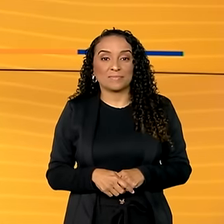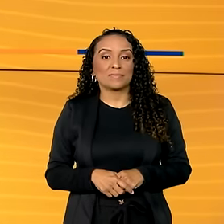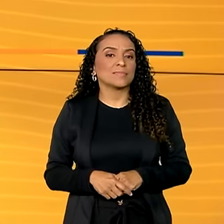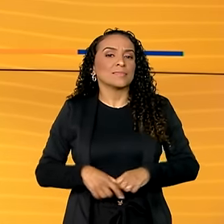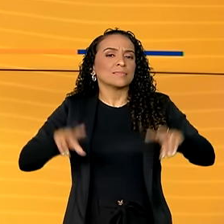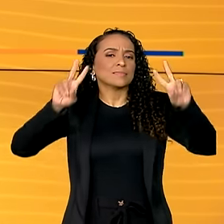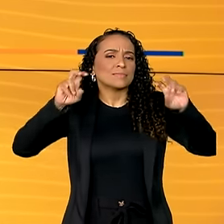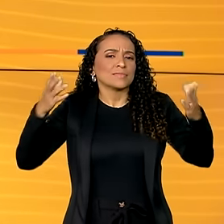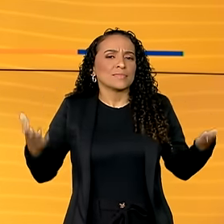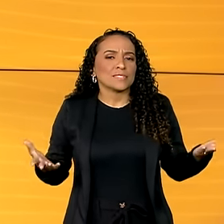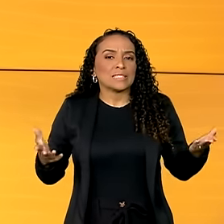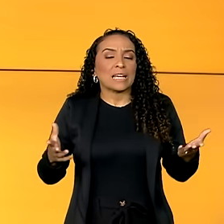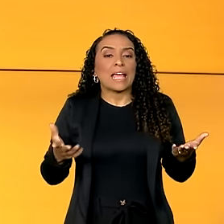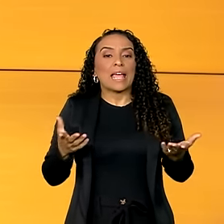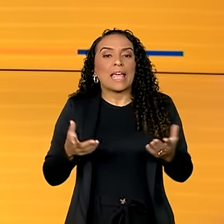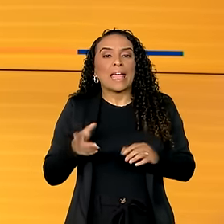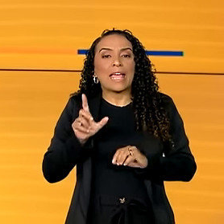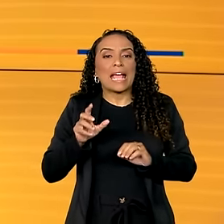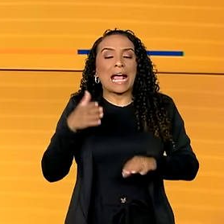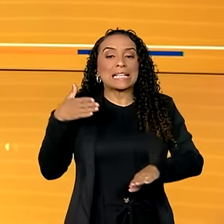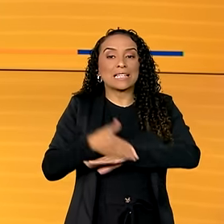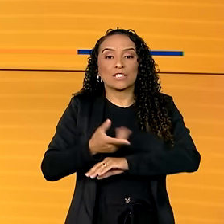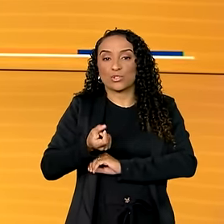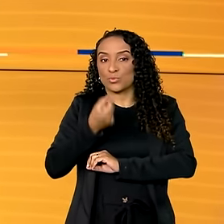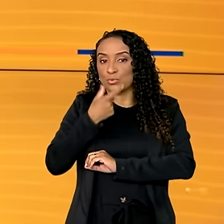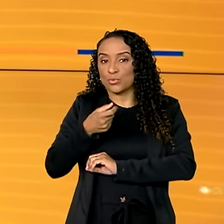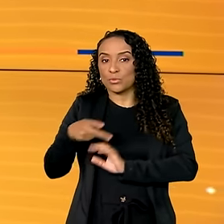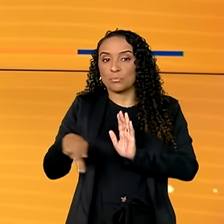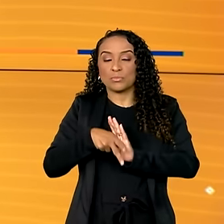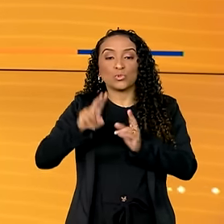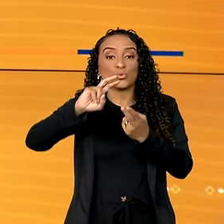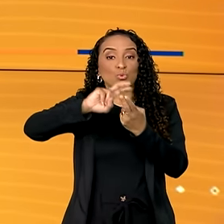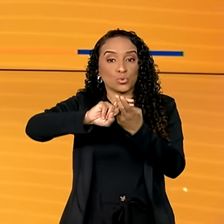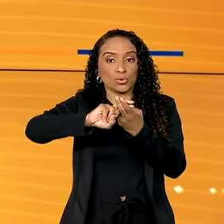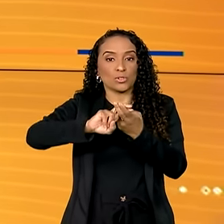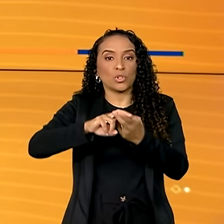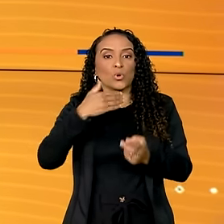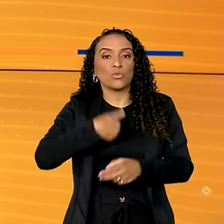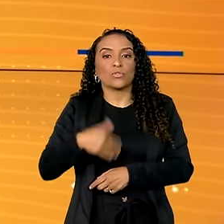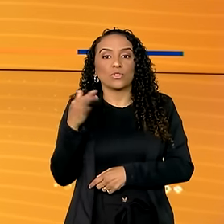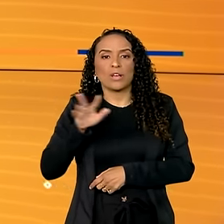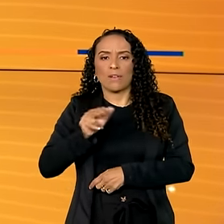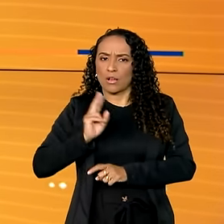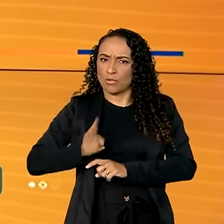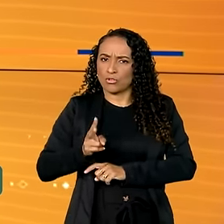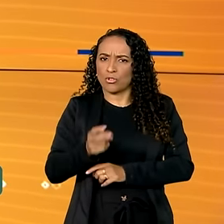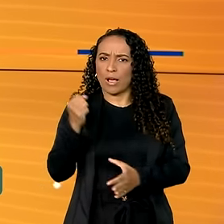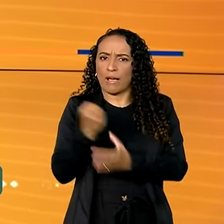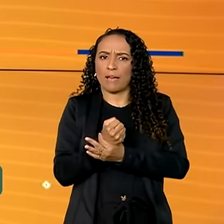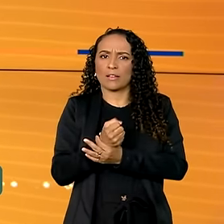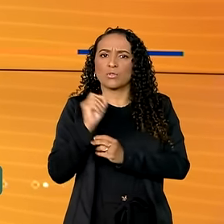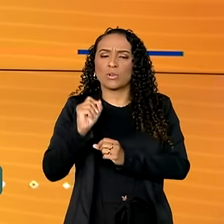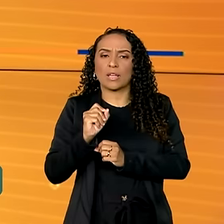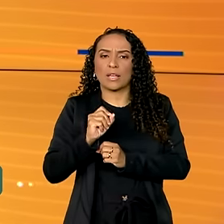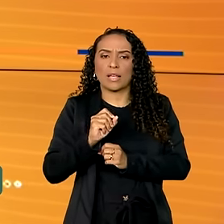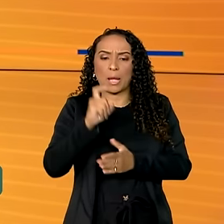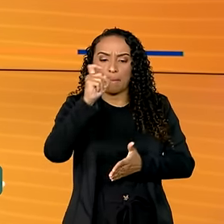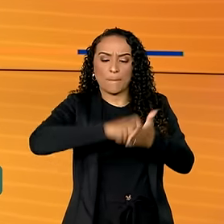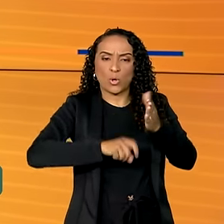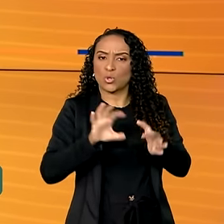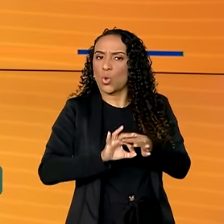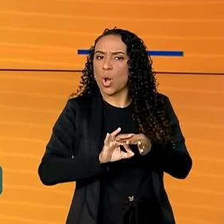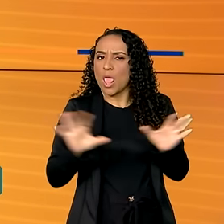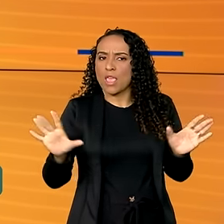Olha, o assunto agora é acesso a medicamentos pelo Sistema Único de Saúde. governo federal vai continuar garantindo a isenção de